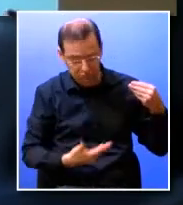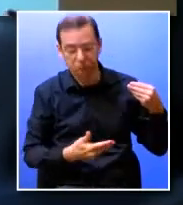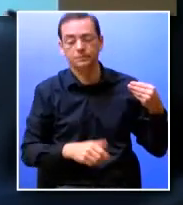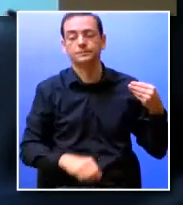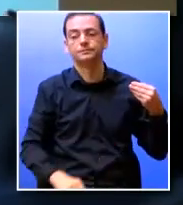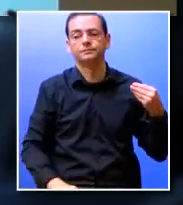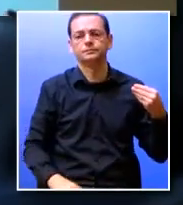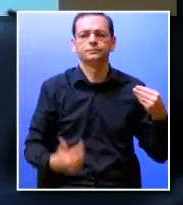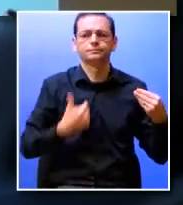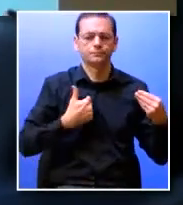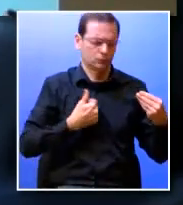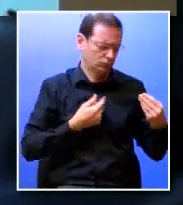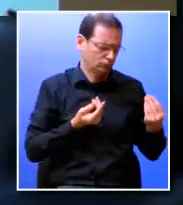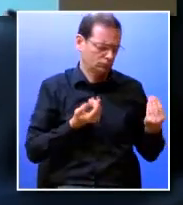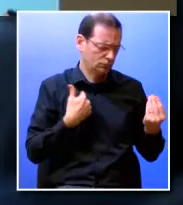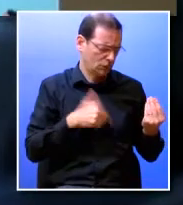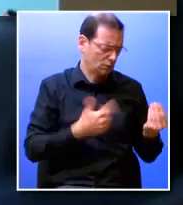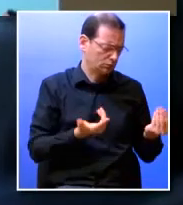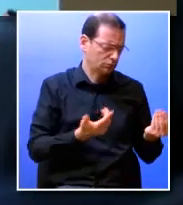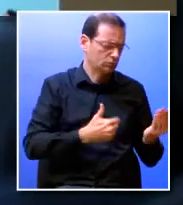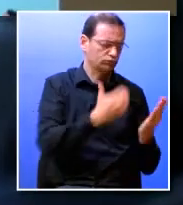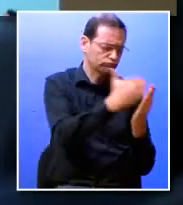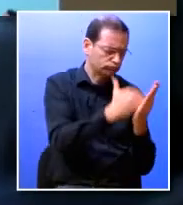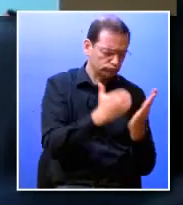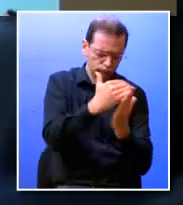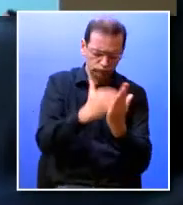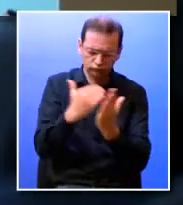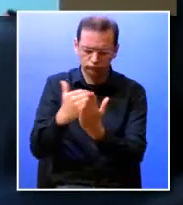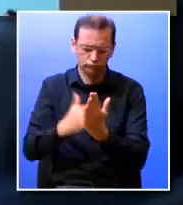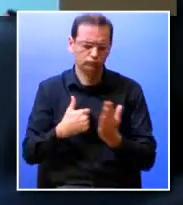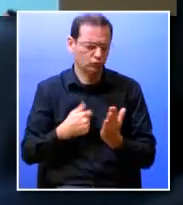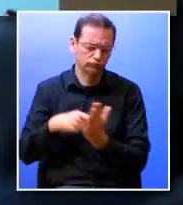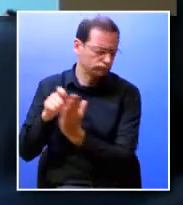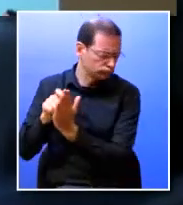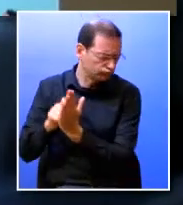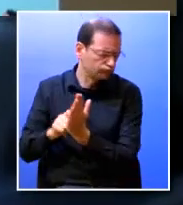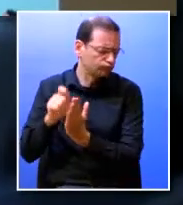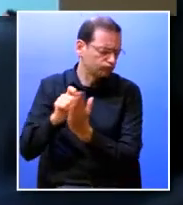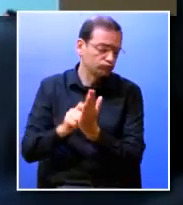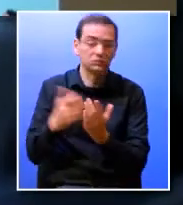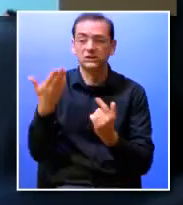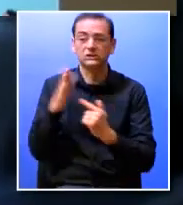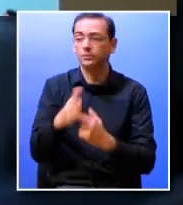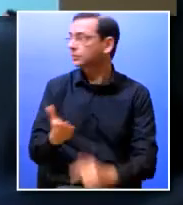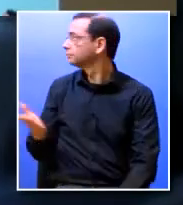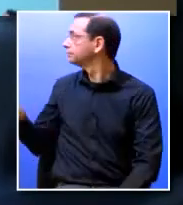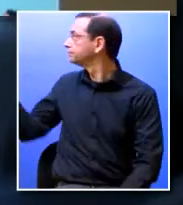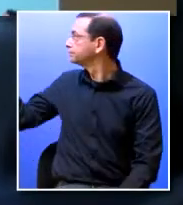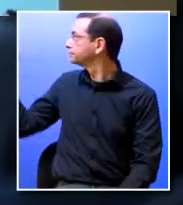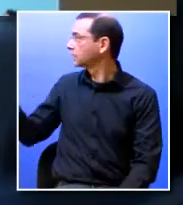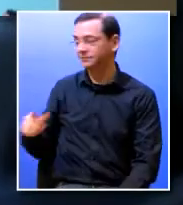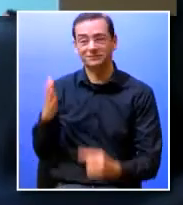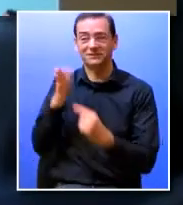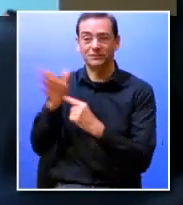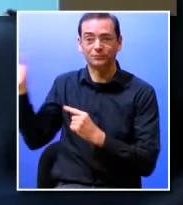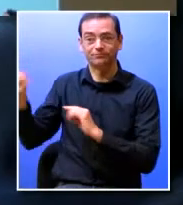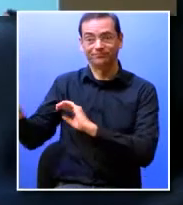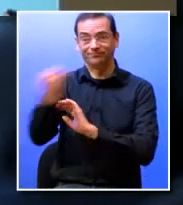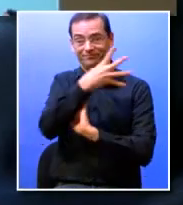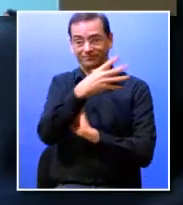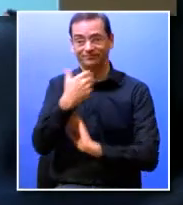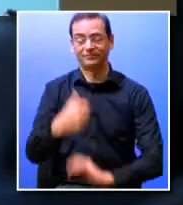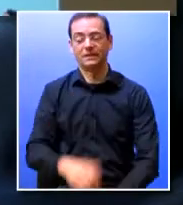fiz uma pequena análise de conteúdo desses mesmos post-its aqui são apenas alguns alguns exemplos portanto com base